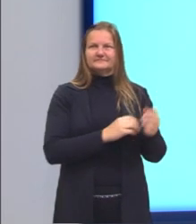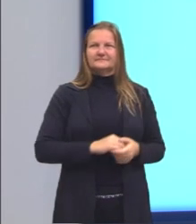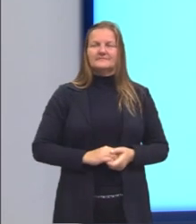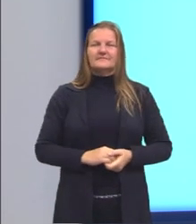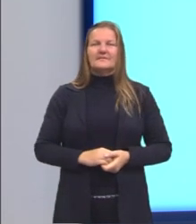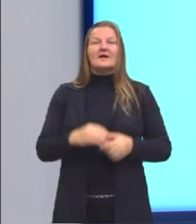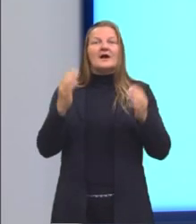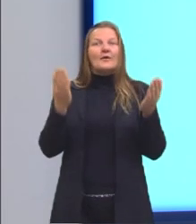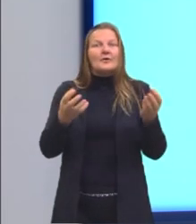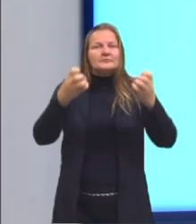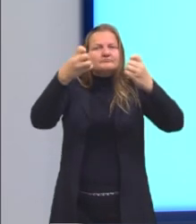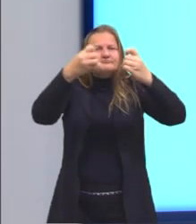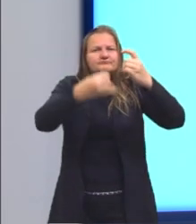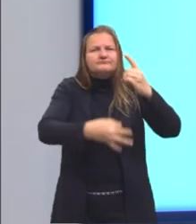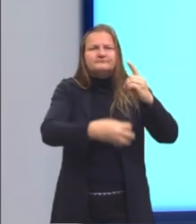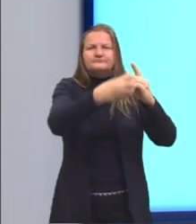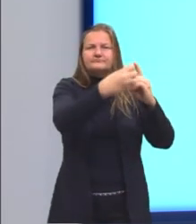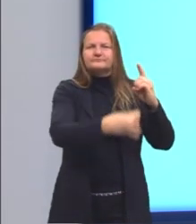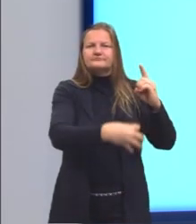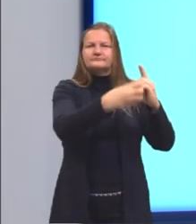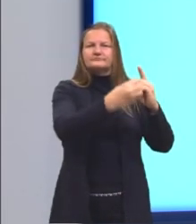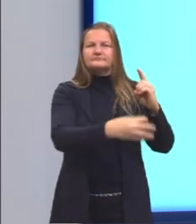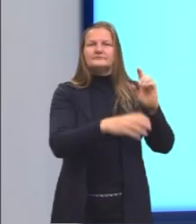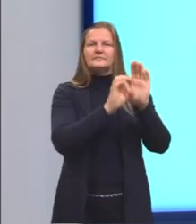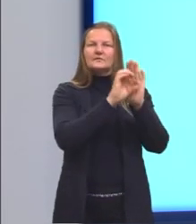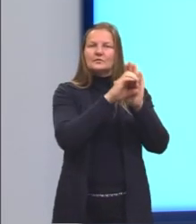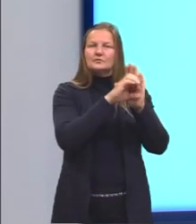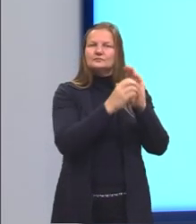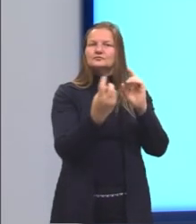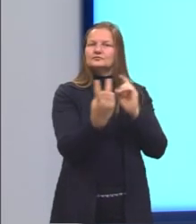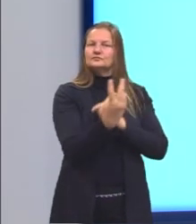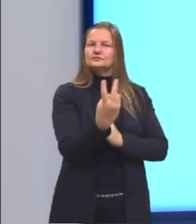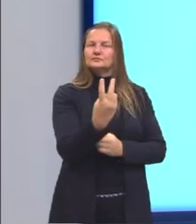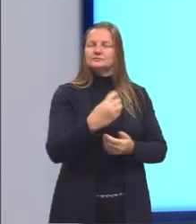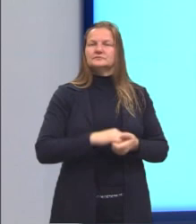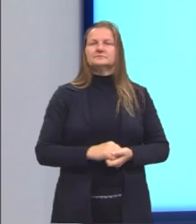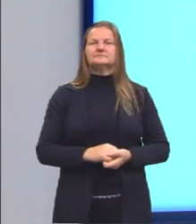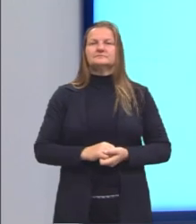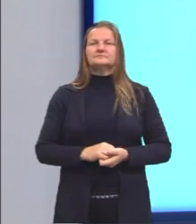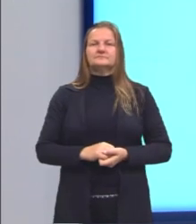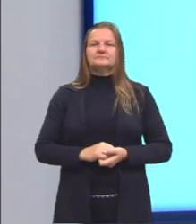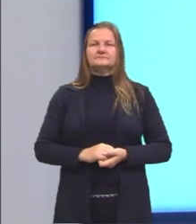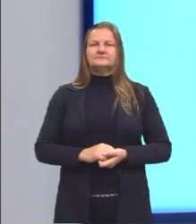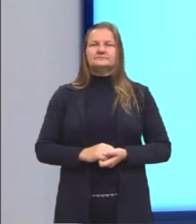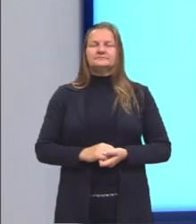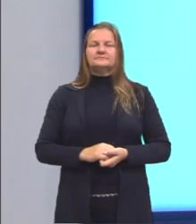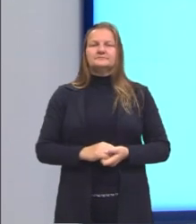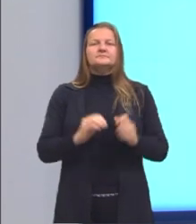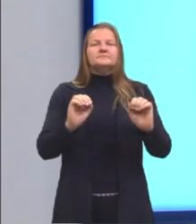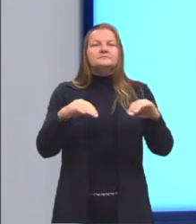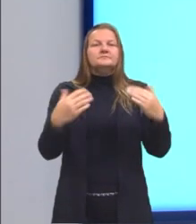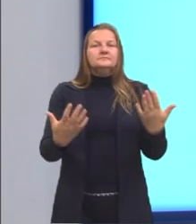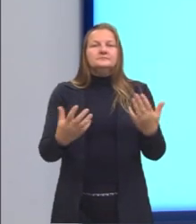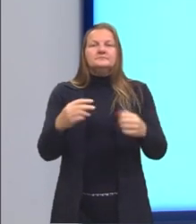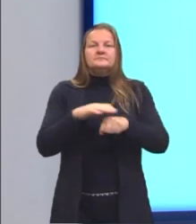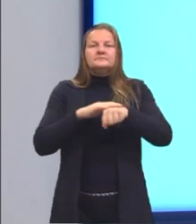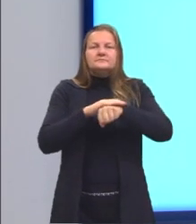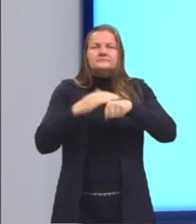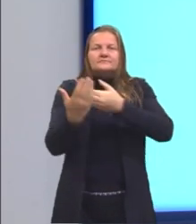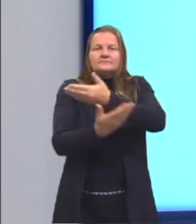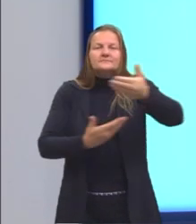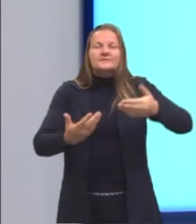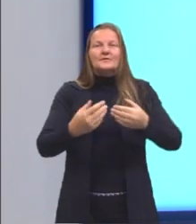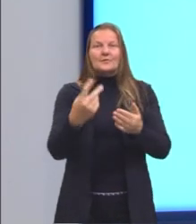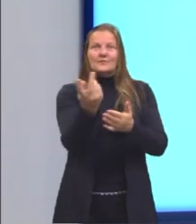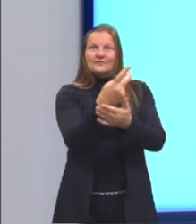Agora nós vamos tratar então aqui da circunferência e do círculo. Quando nós falamos nessas figuras,